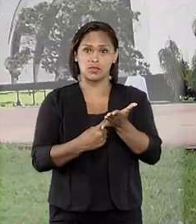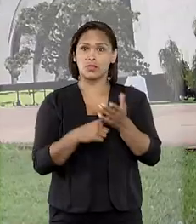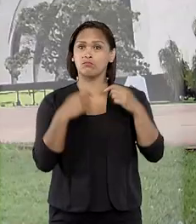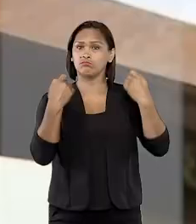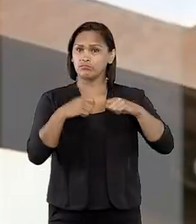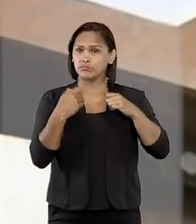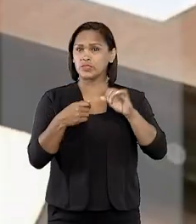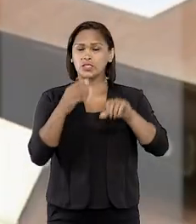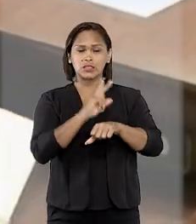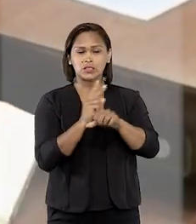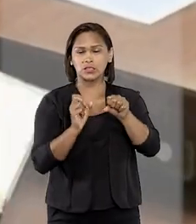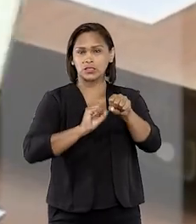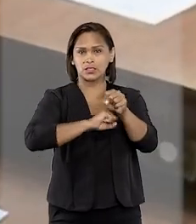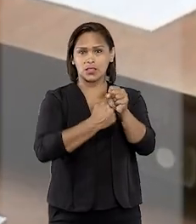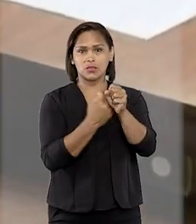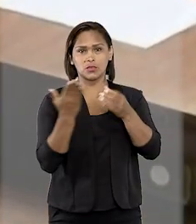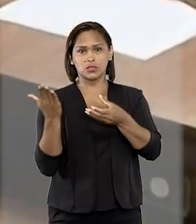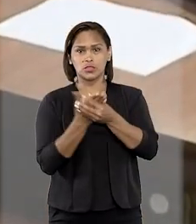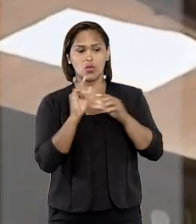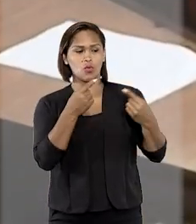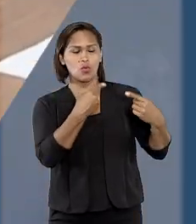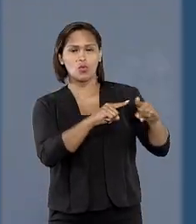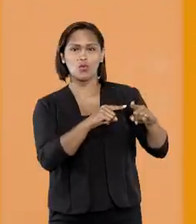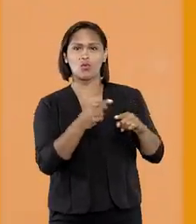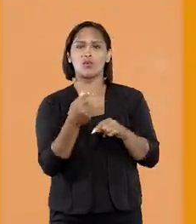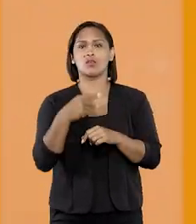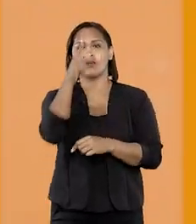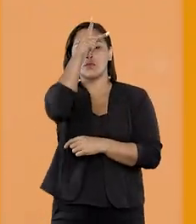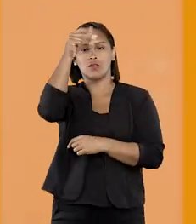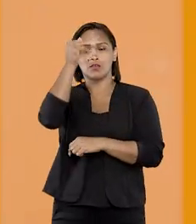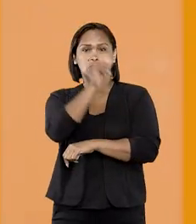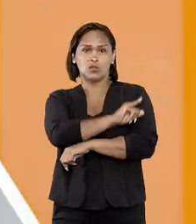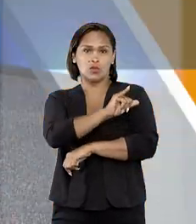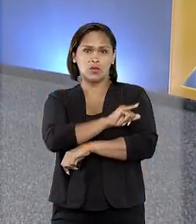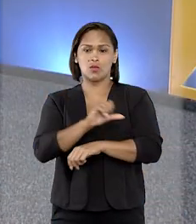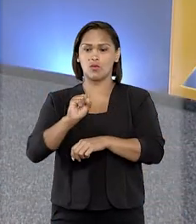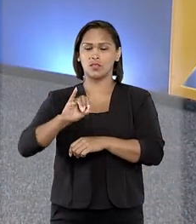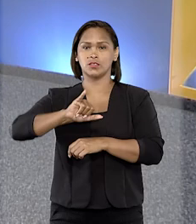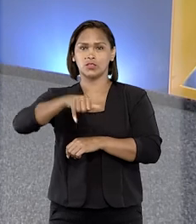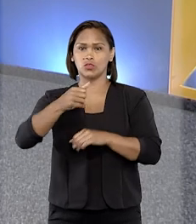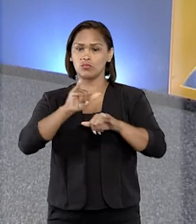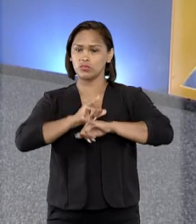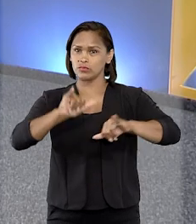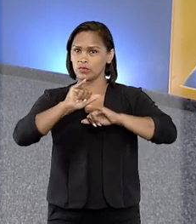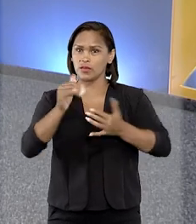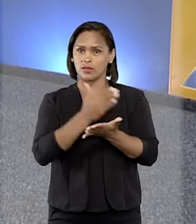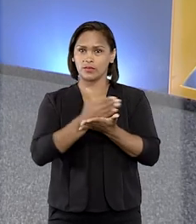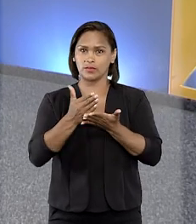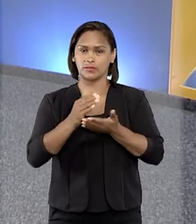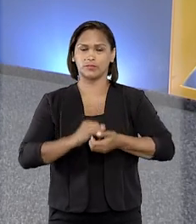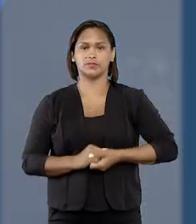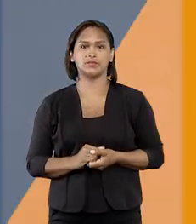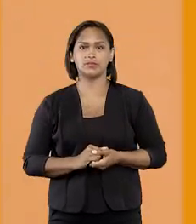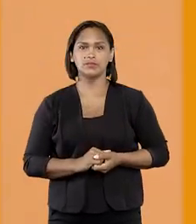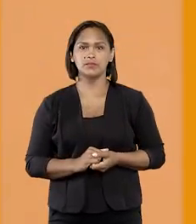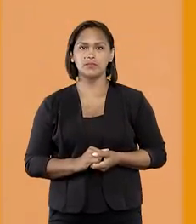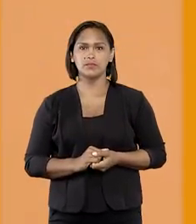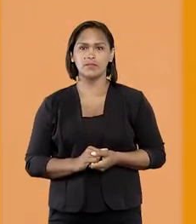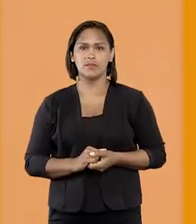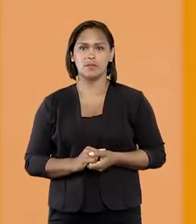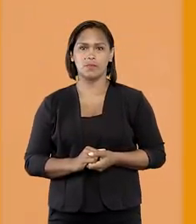de delação leva a trancamento de ação contra o prefeito do Rio. O STJ Notícias começa agora.